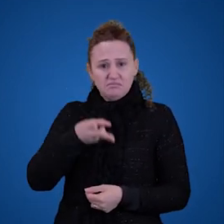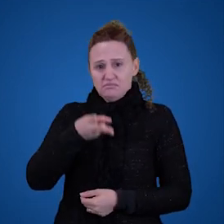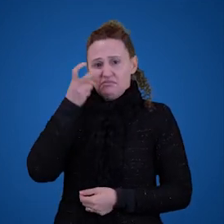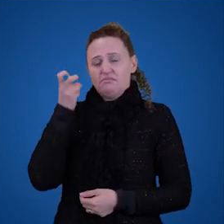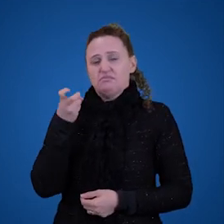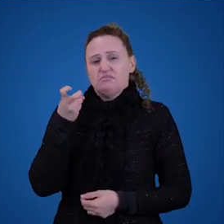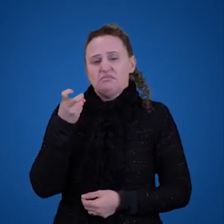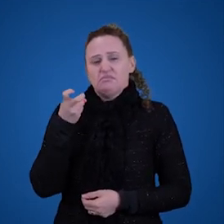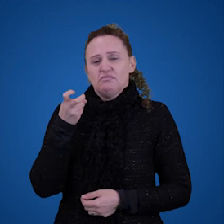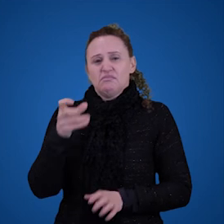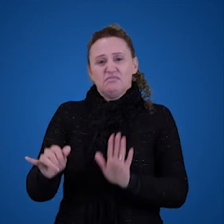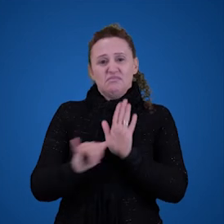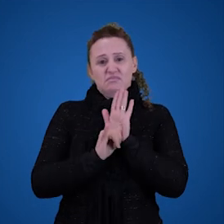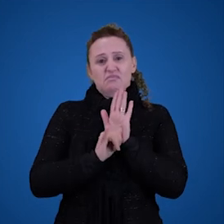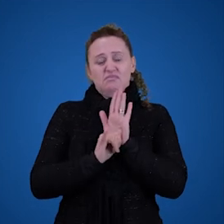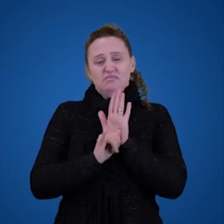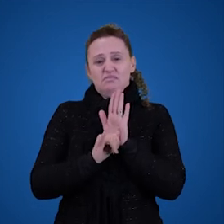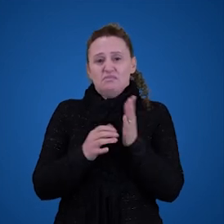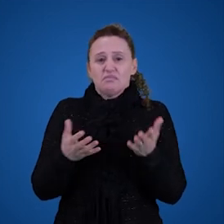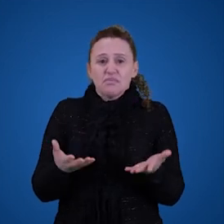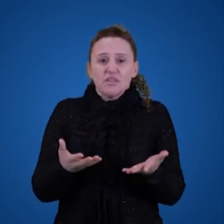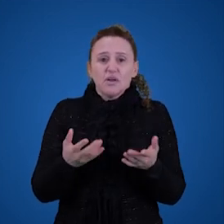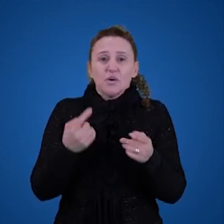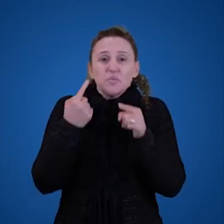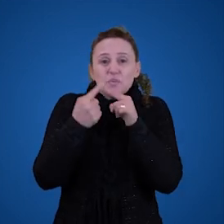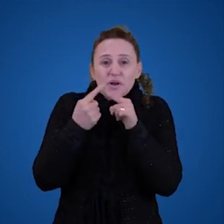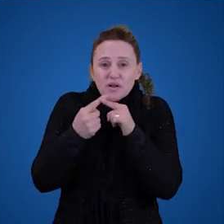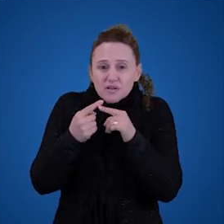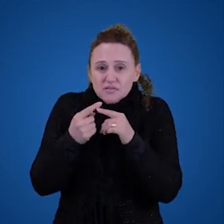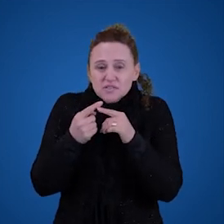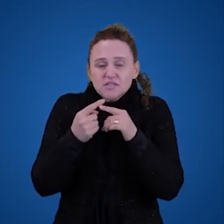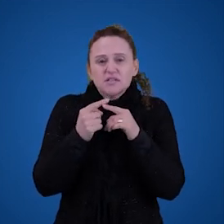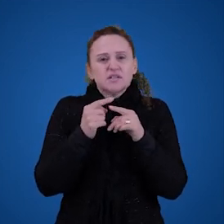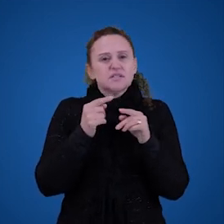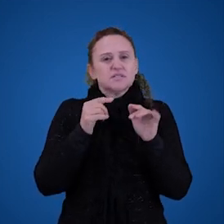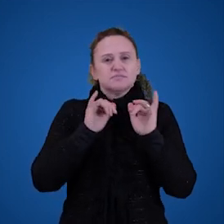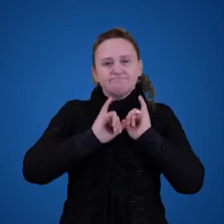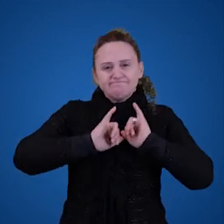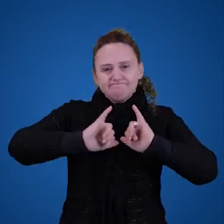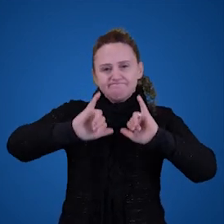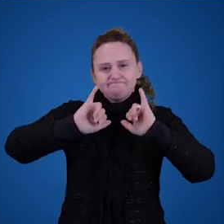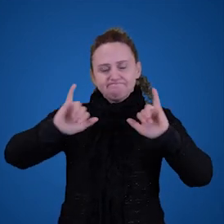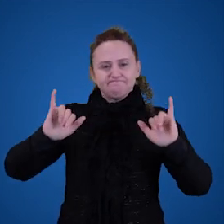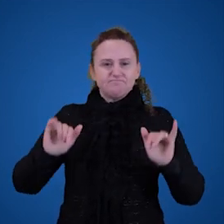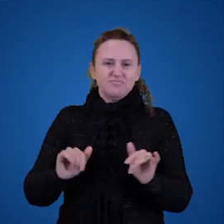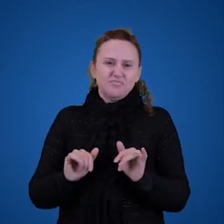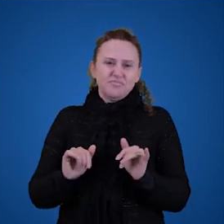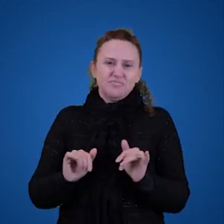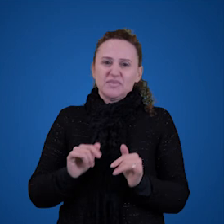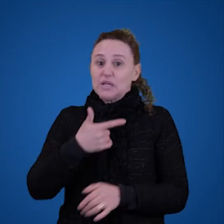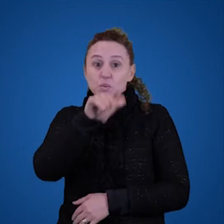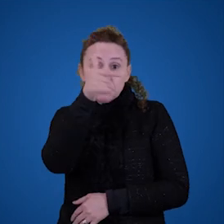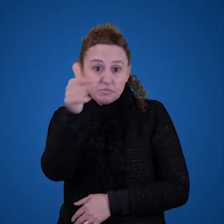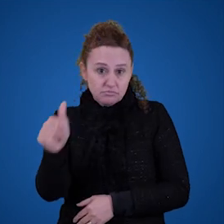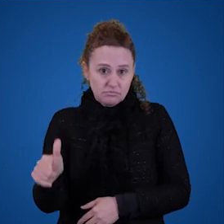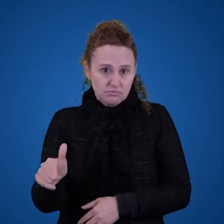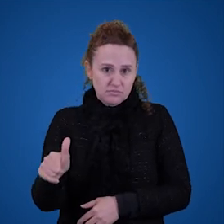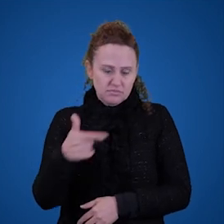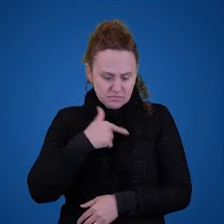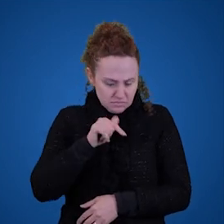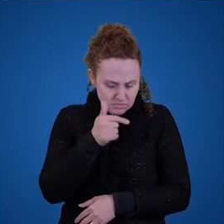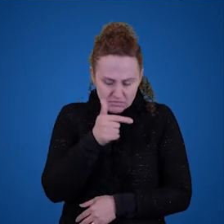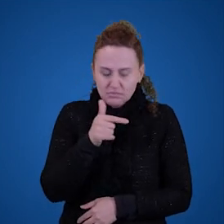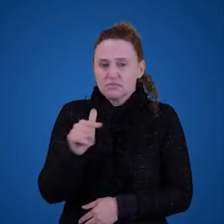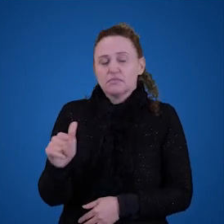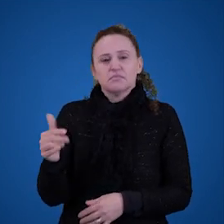identidade trivial dado que ela é informativa e identidades triviais não são informativas além